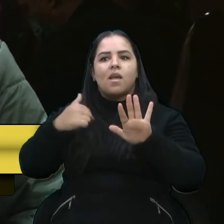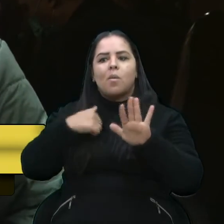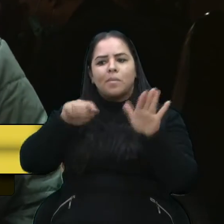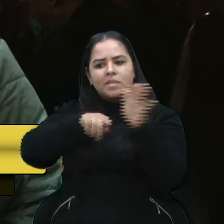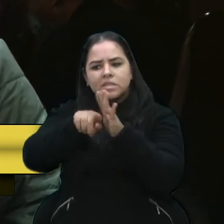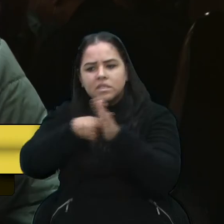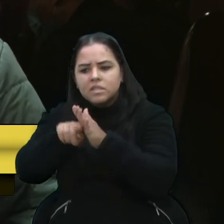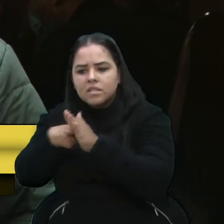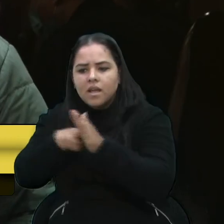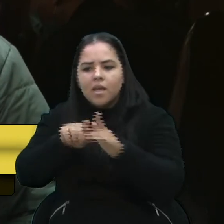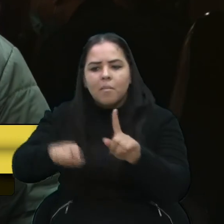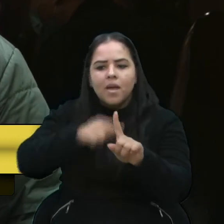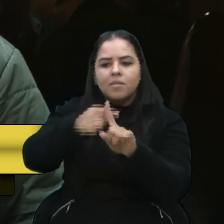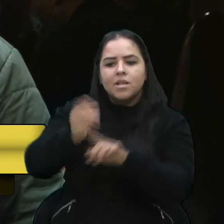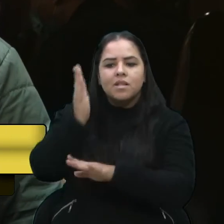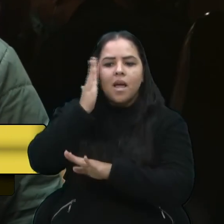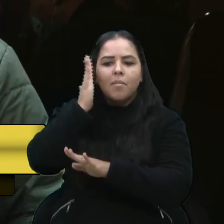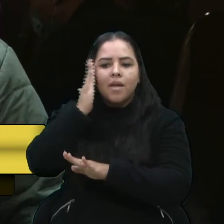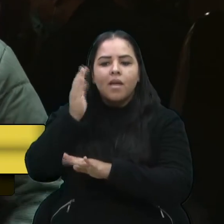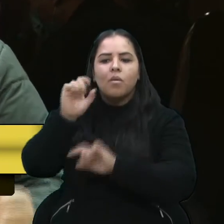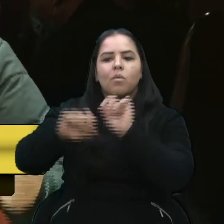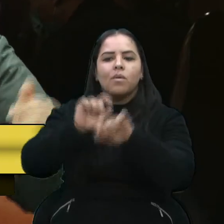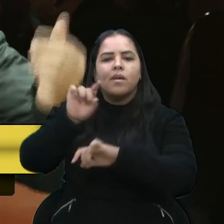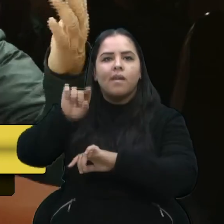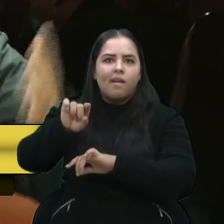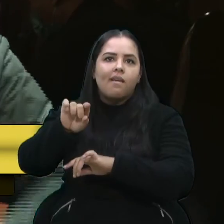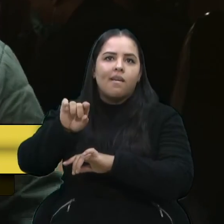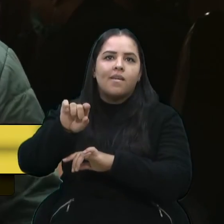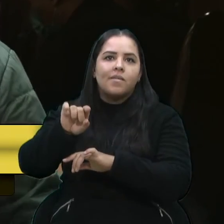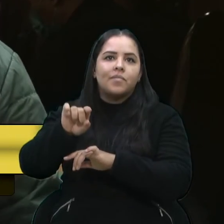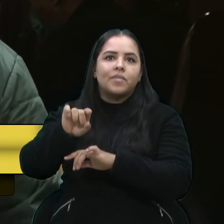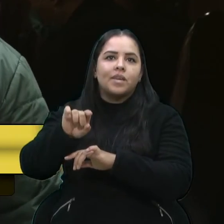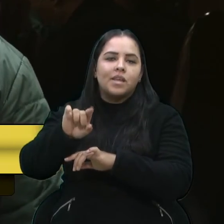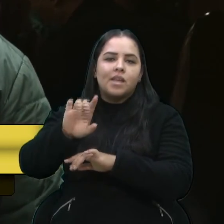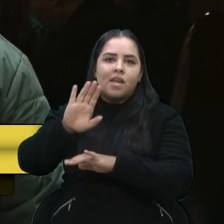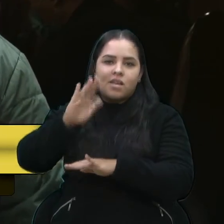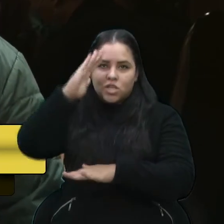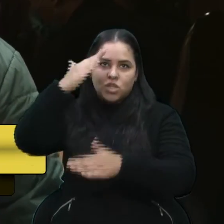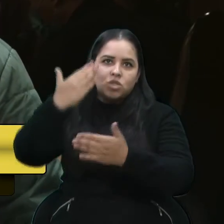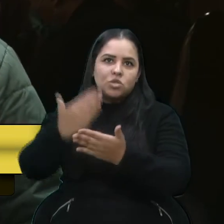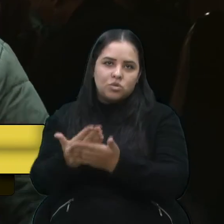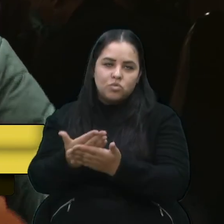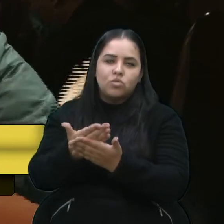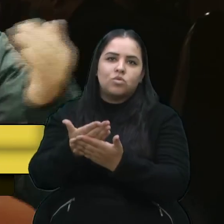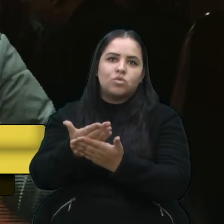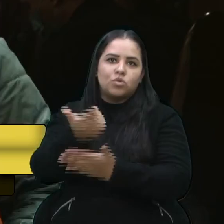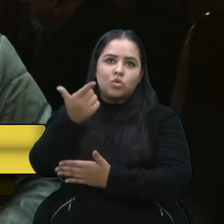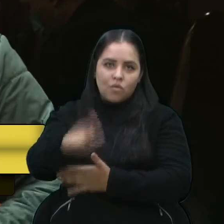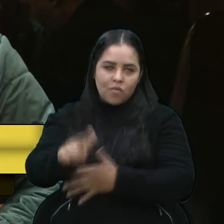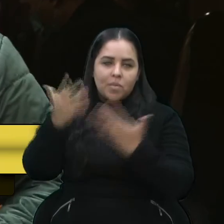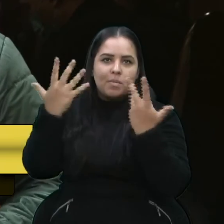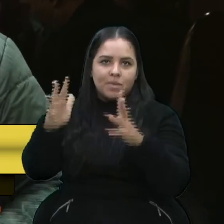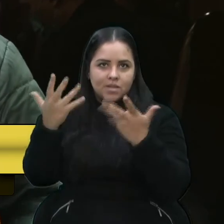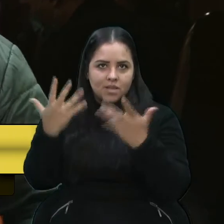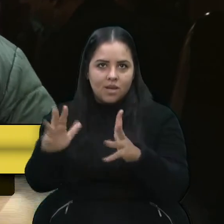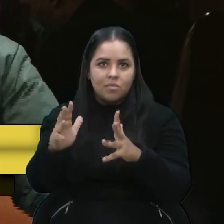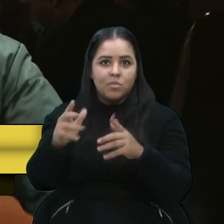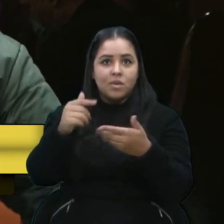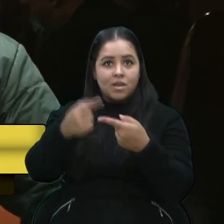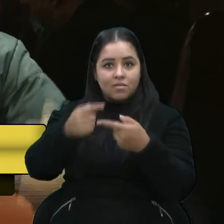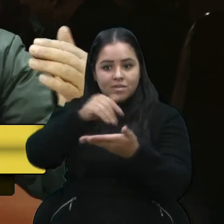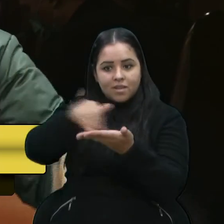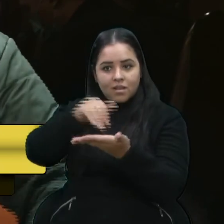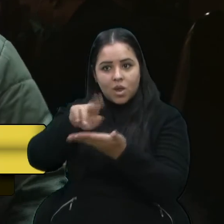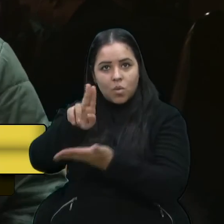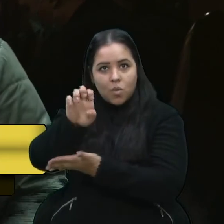mais, né? Para saber essa situação. Então, eu acho... E quero, mais uma vez, me parabenizar, porque o secretário mesmo disse, no começo,